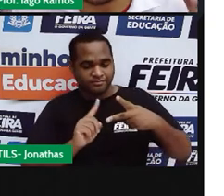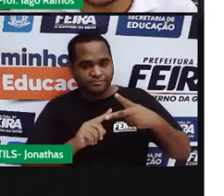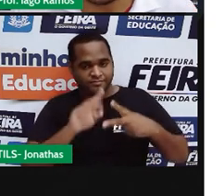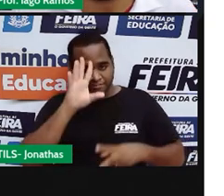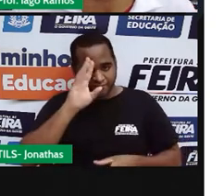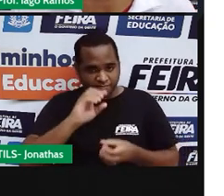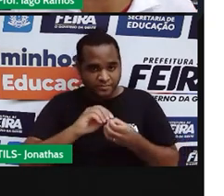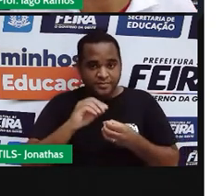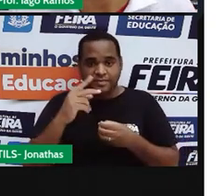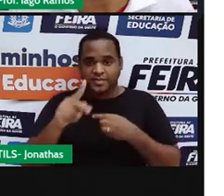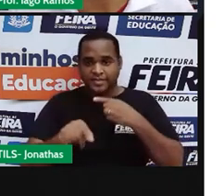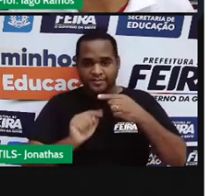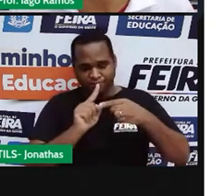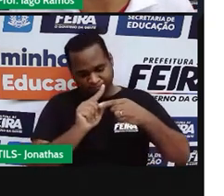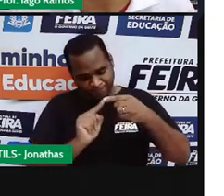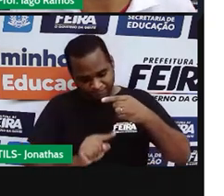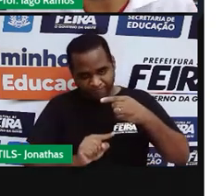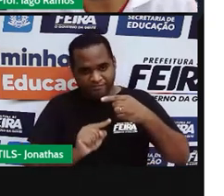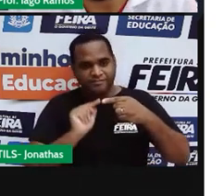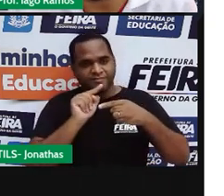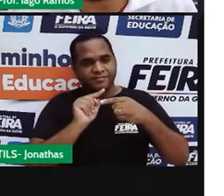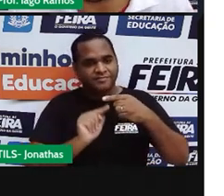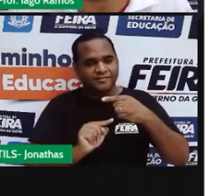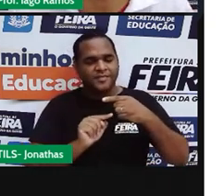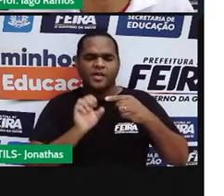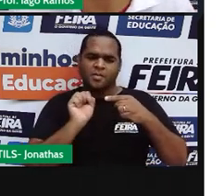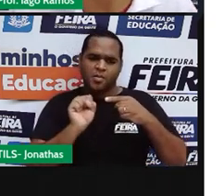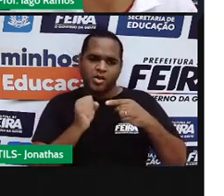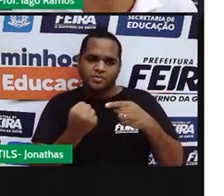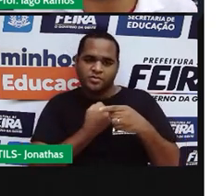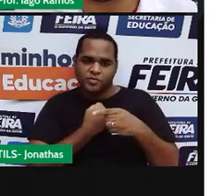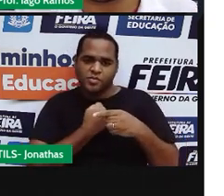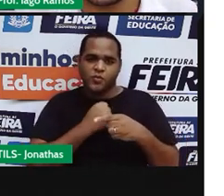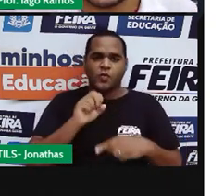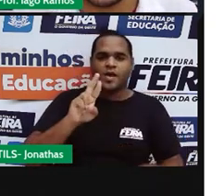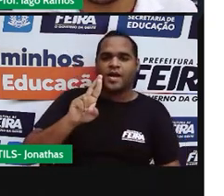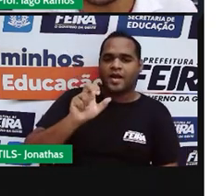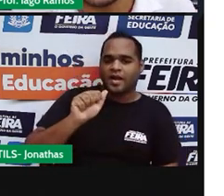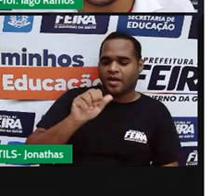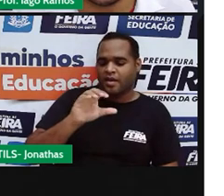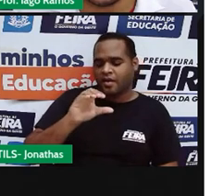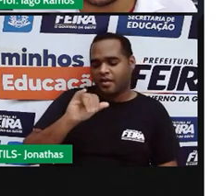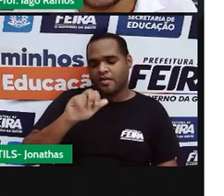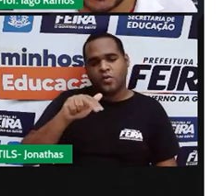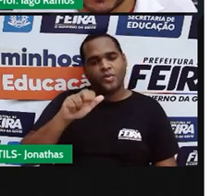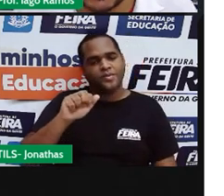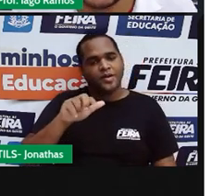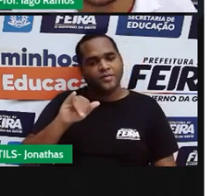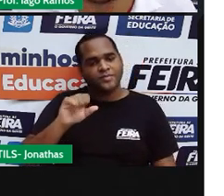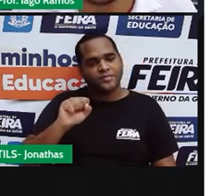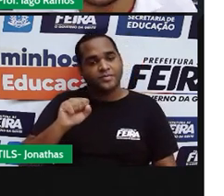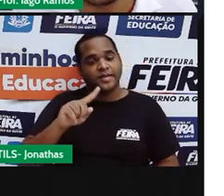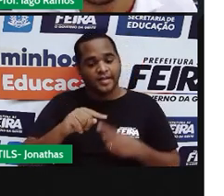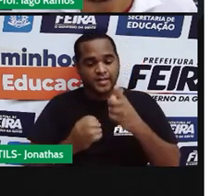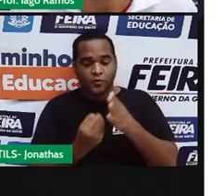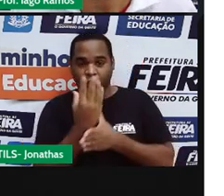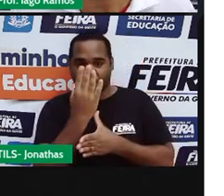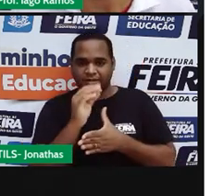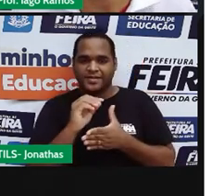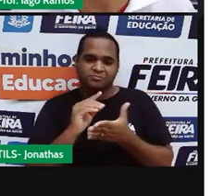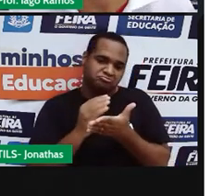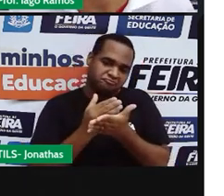racionais são representados por frações eles nascem das frações tá